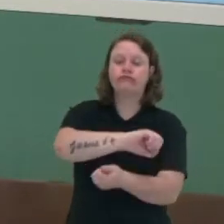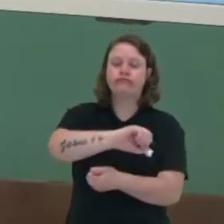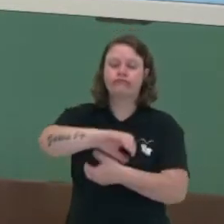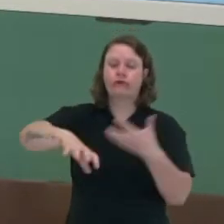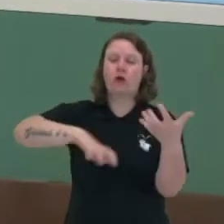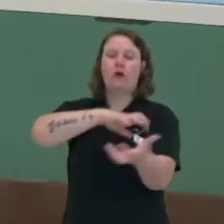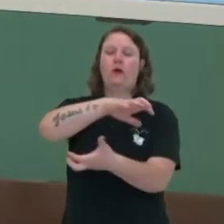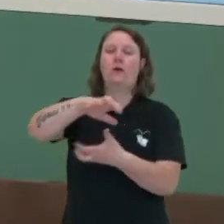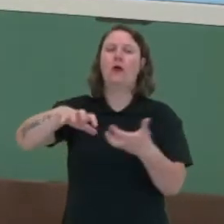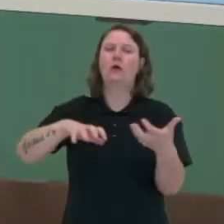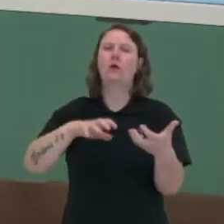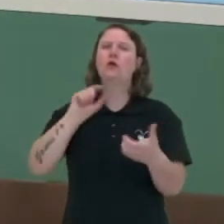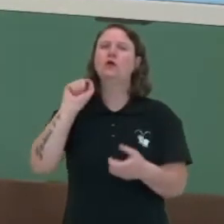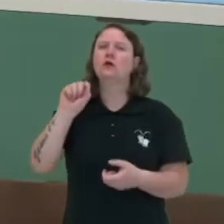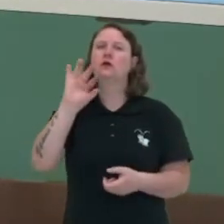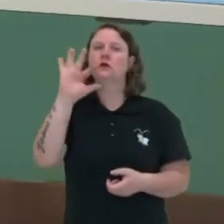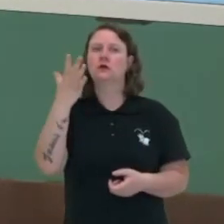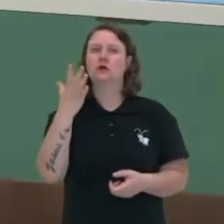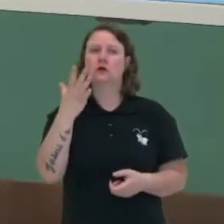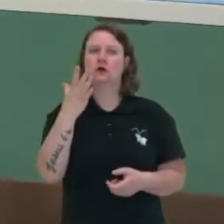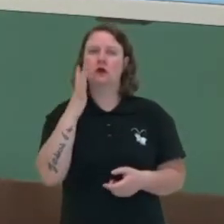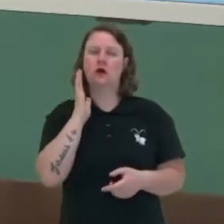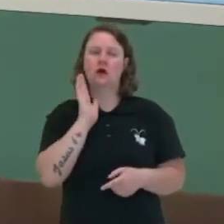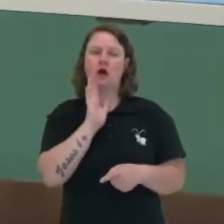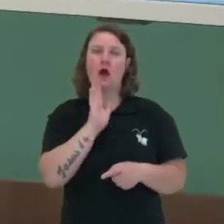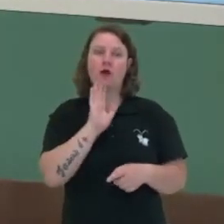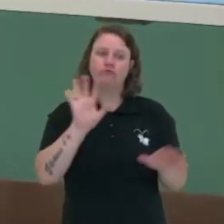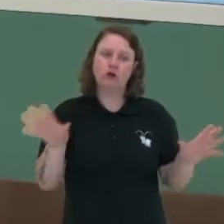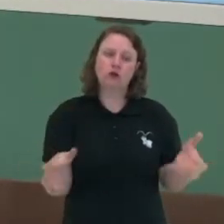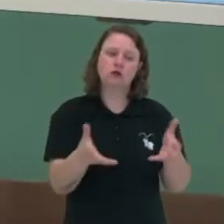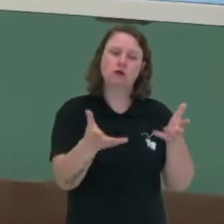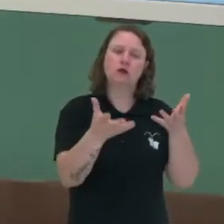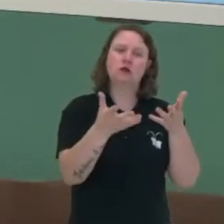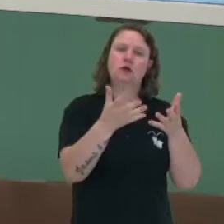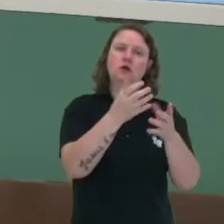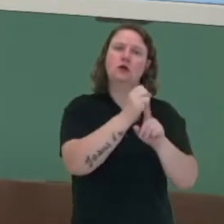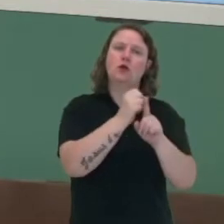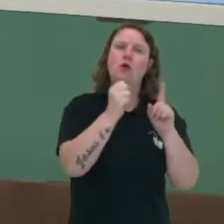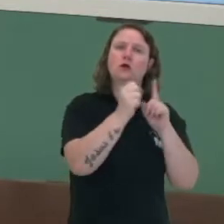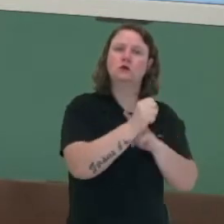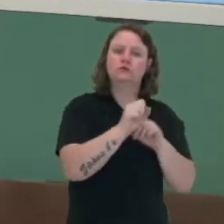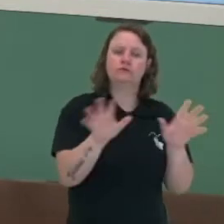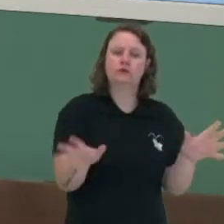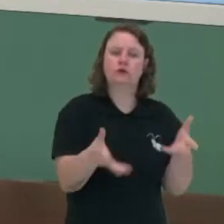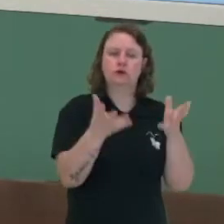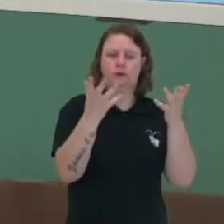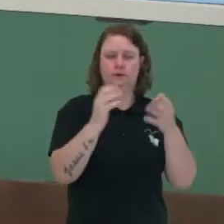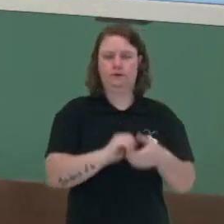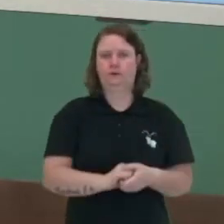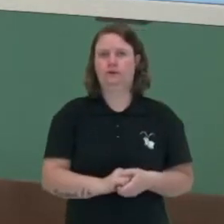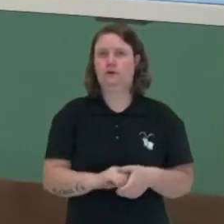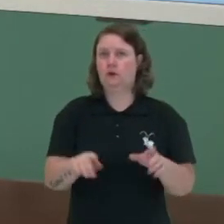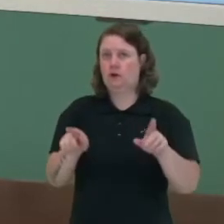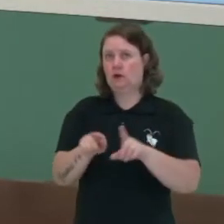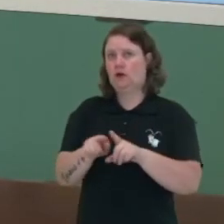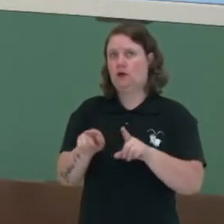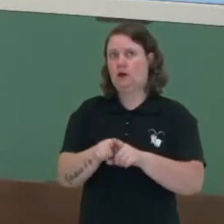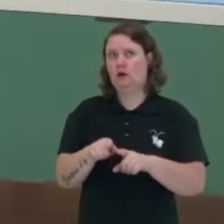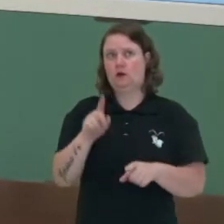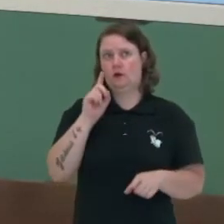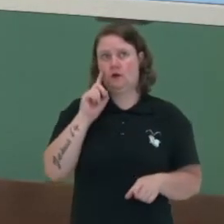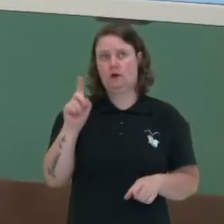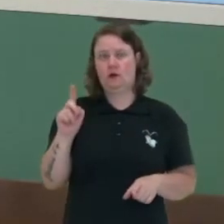haja, então, movimento socialista crescente. E a implementação de Cuba nesse sistema se faz através dessa revolução.